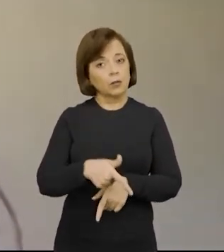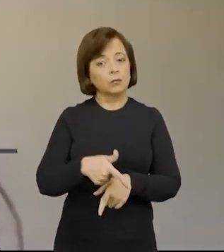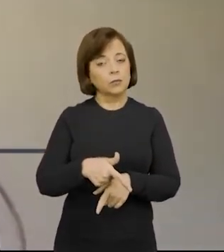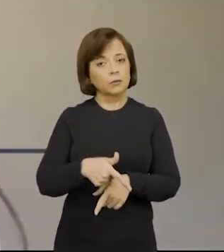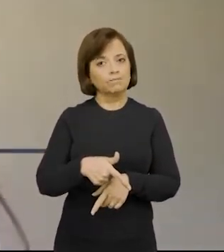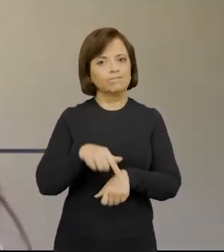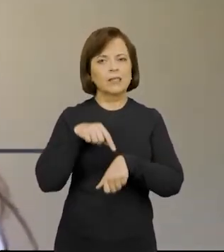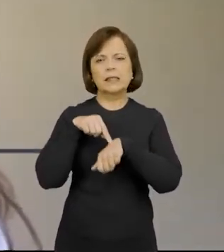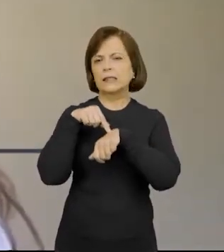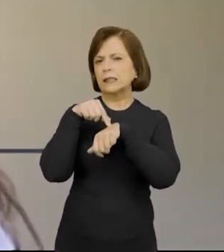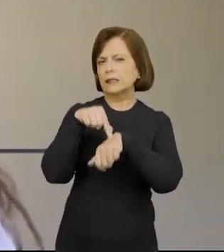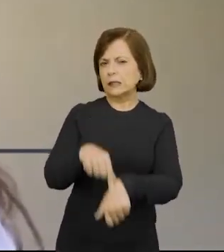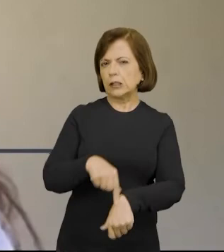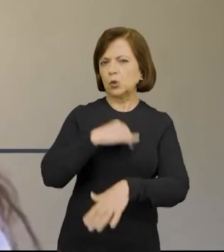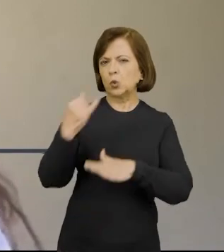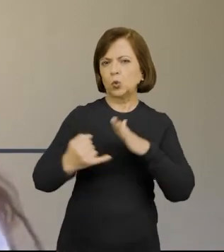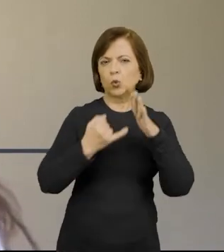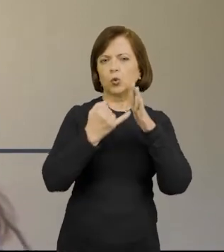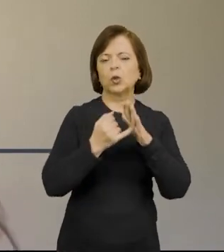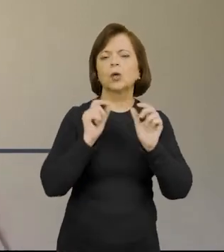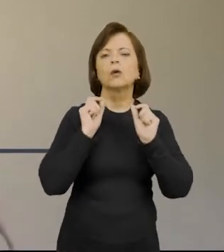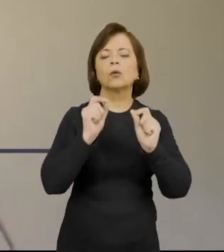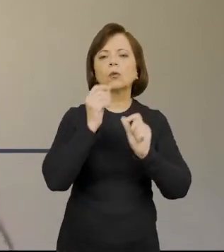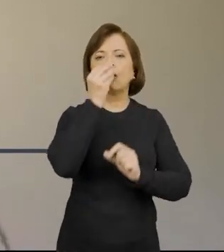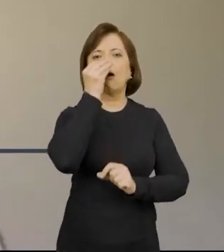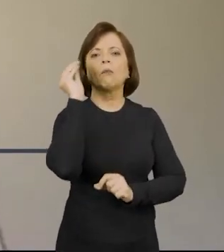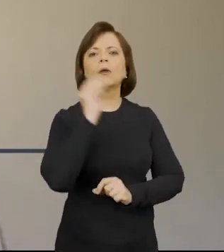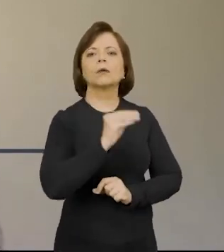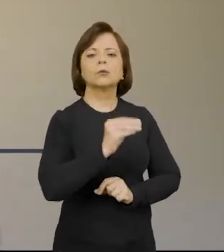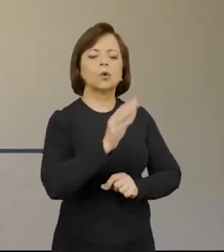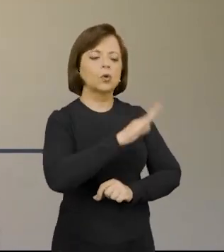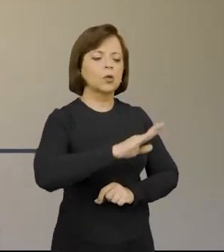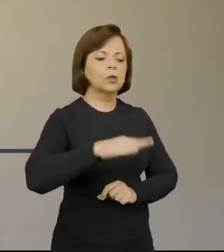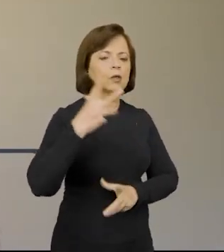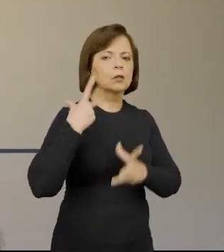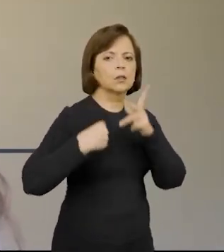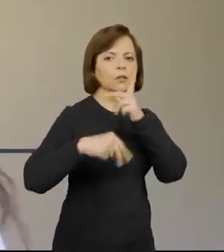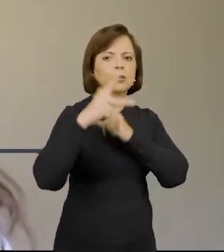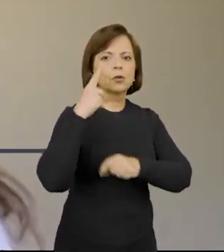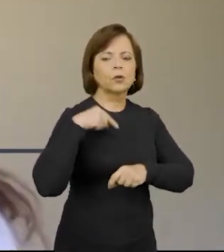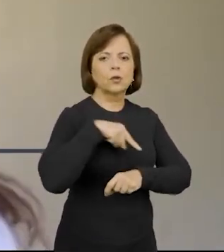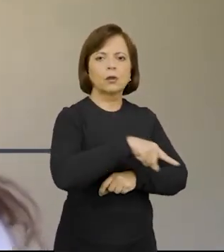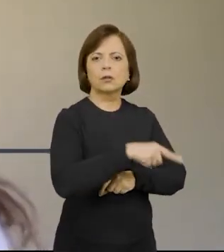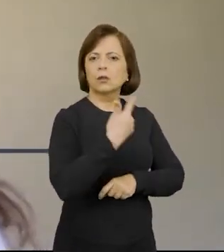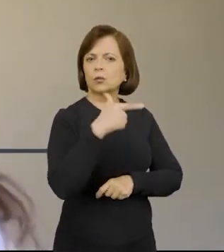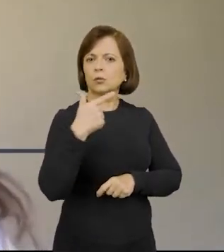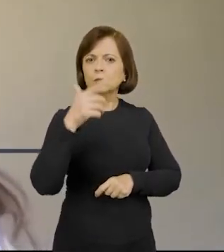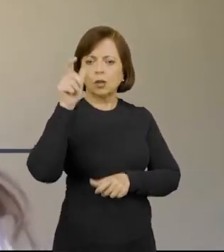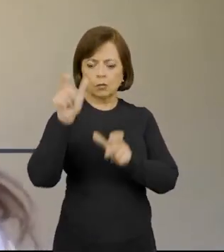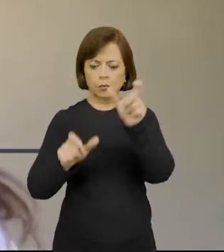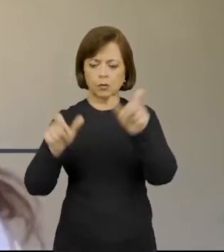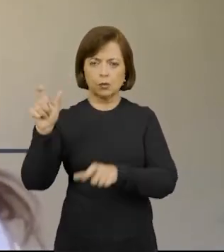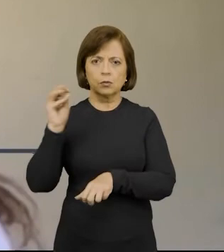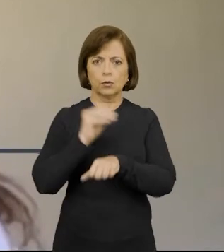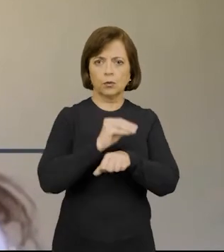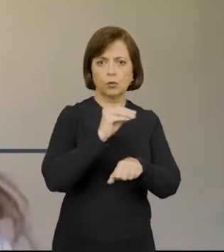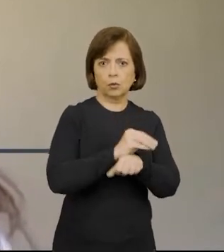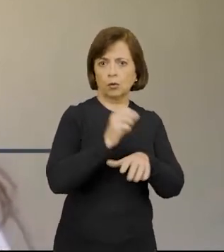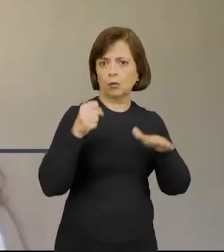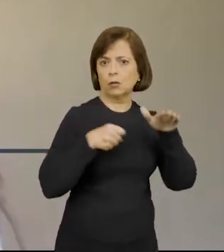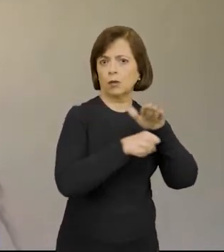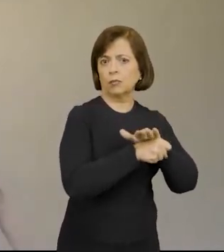institucionalizada de abandono. Estavam aquelas crianças e adolescentes inseridos naquele